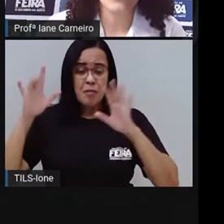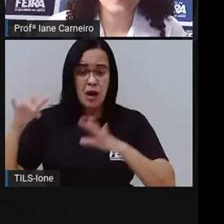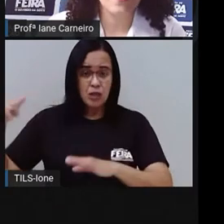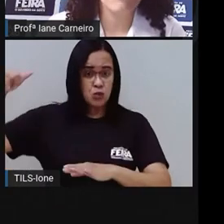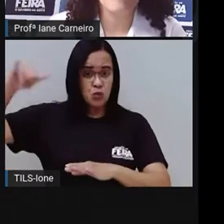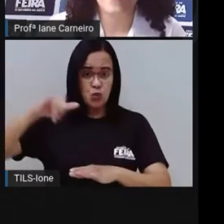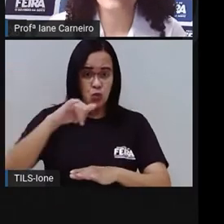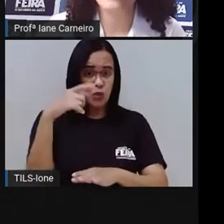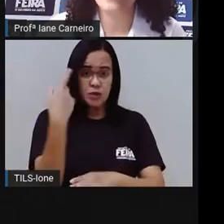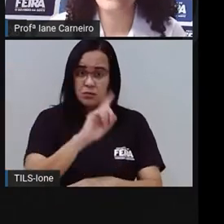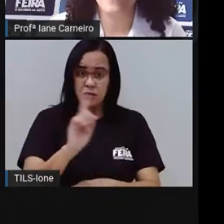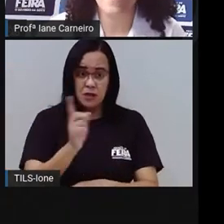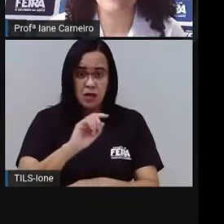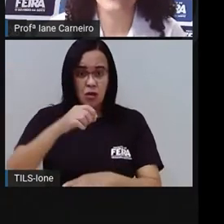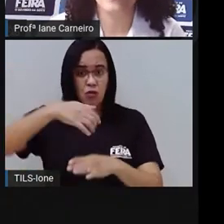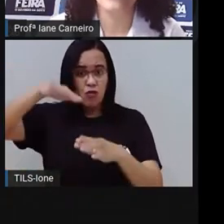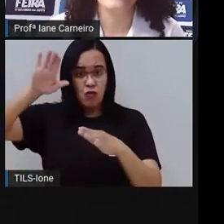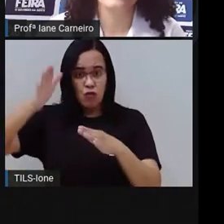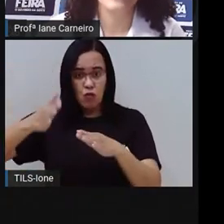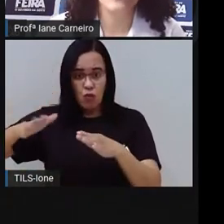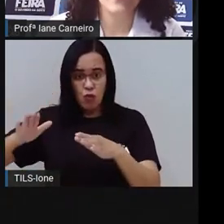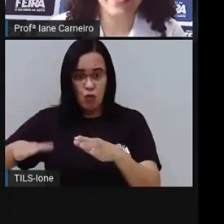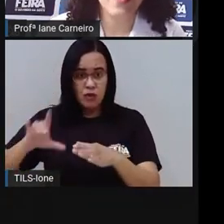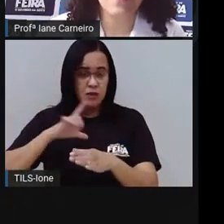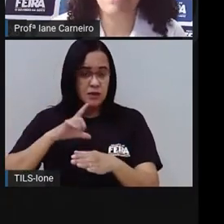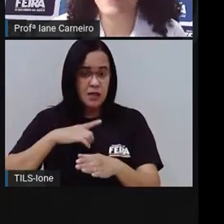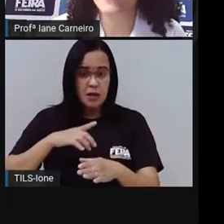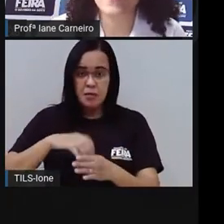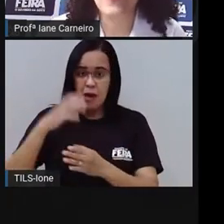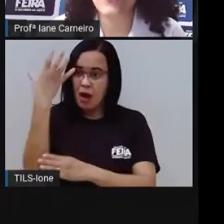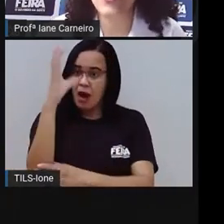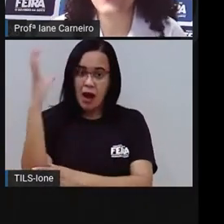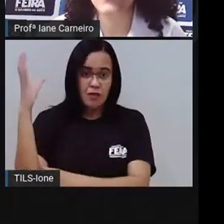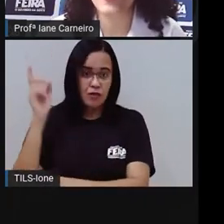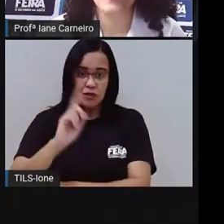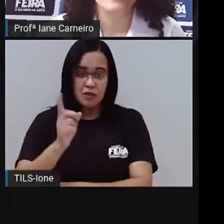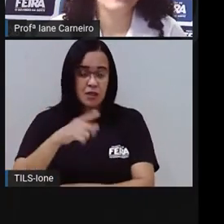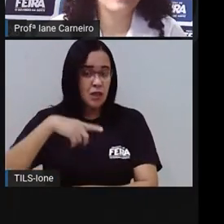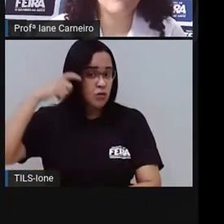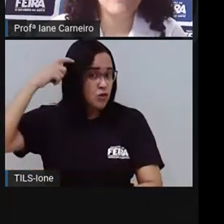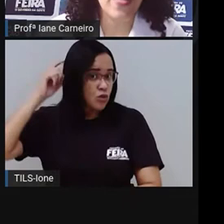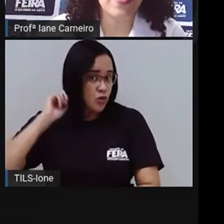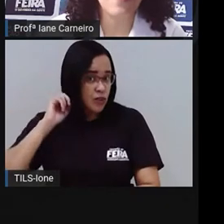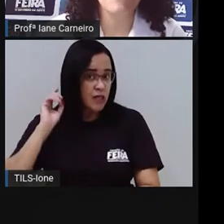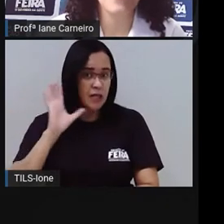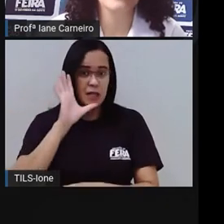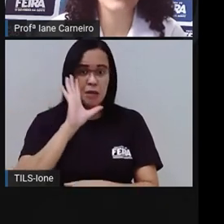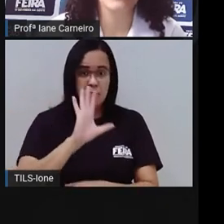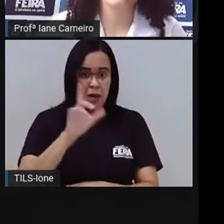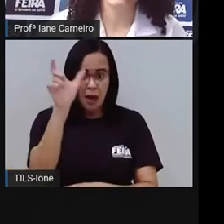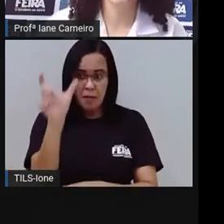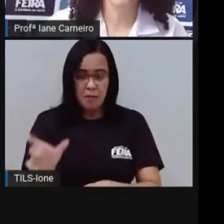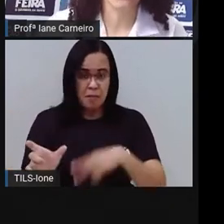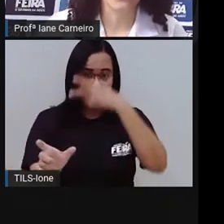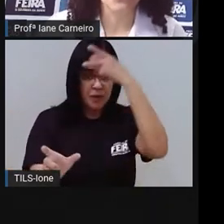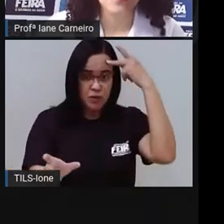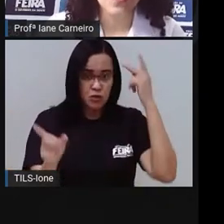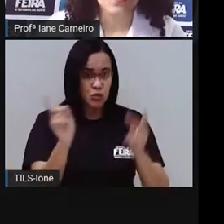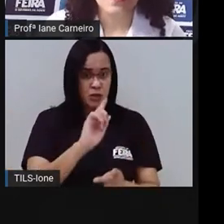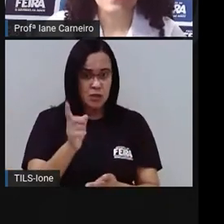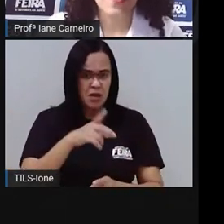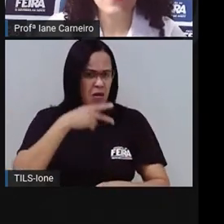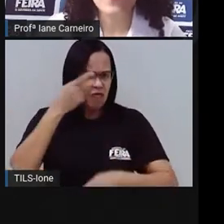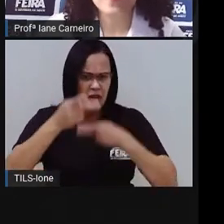folha, mas não é árvore. Tem orelha, mas não é gente. Não fala, mas conta tudo.